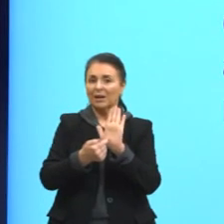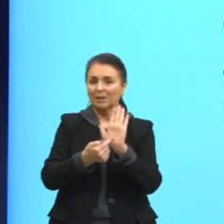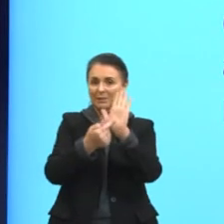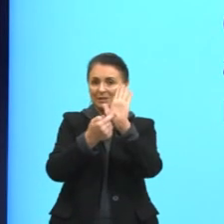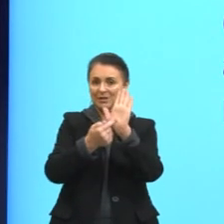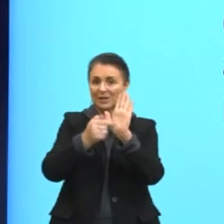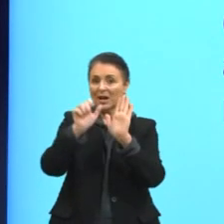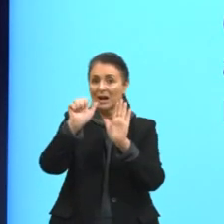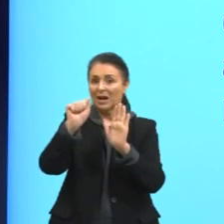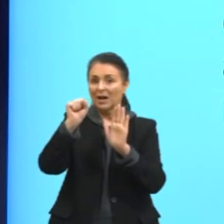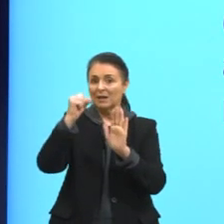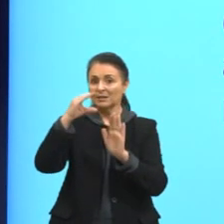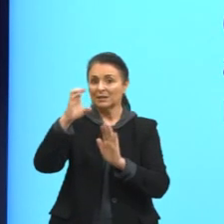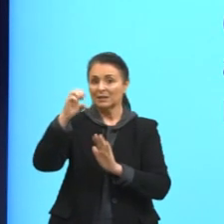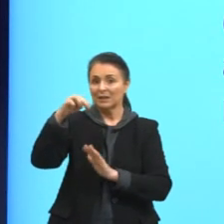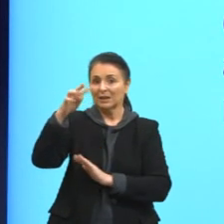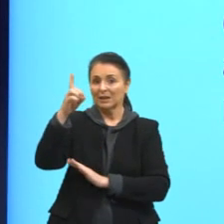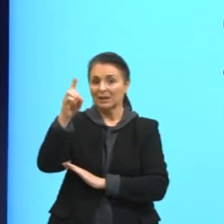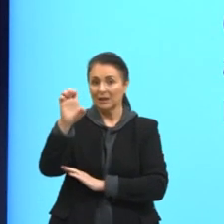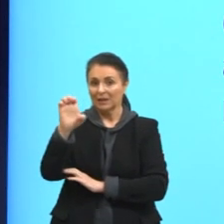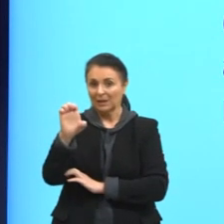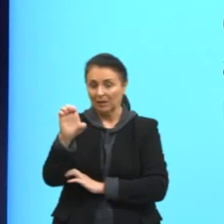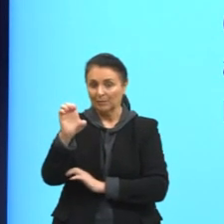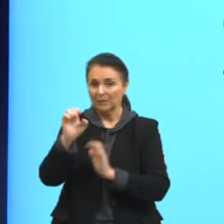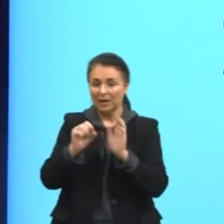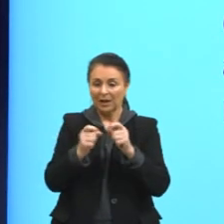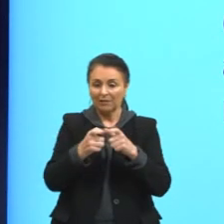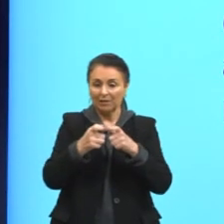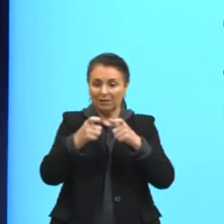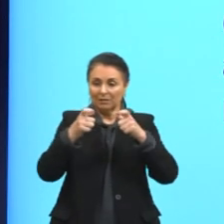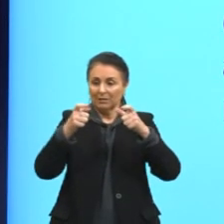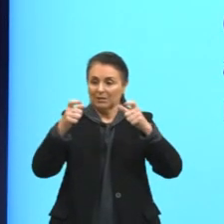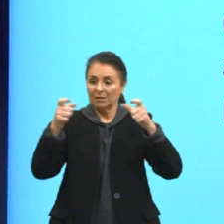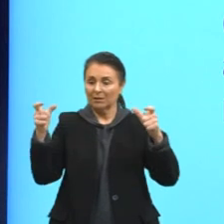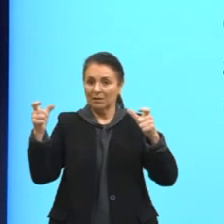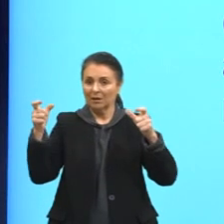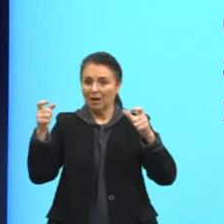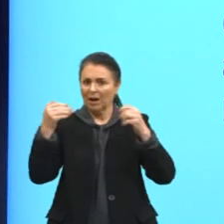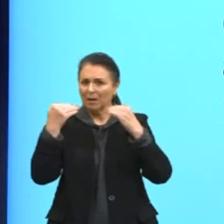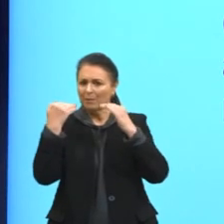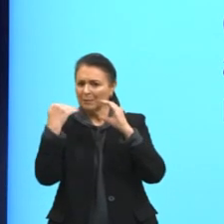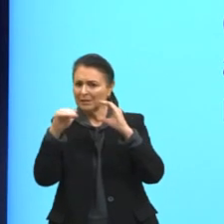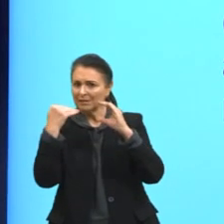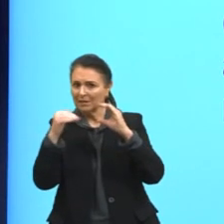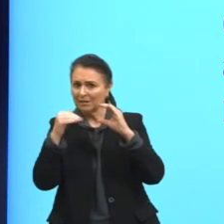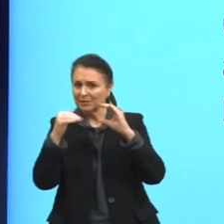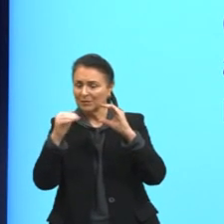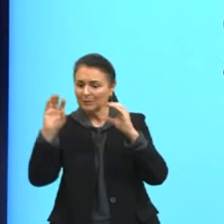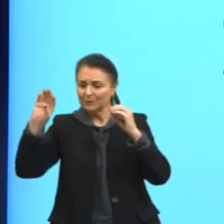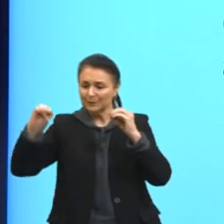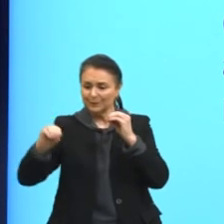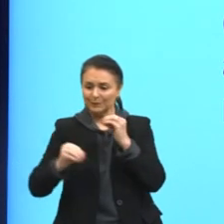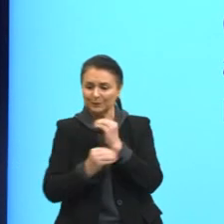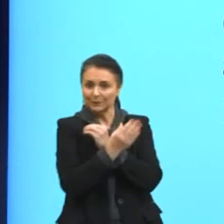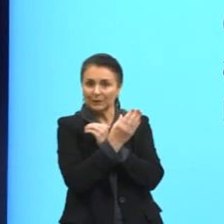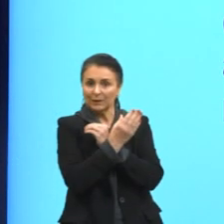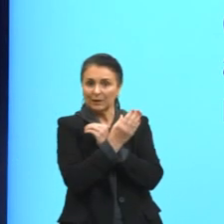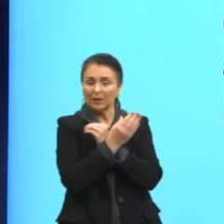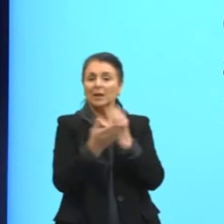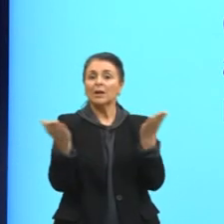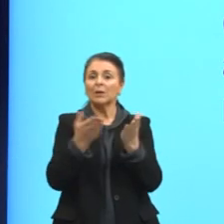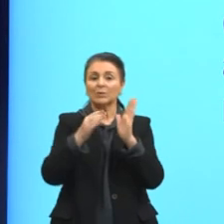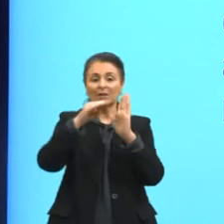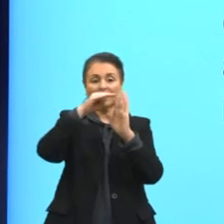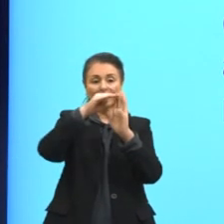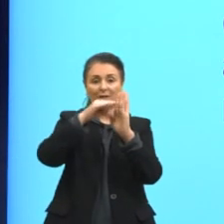ascendente, intensificando e exagerando a mensagem transmitida. Agora, quando ela segue uma ordem